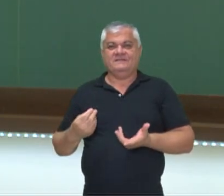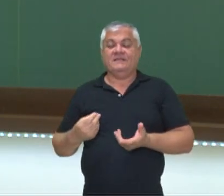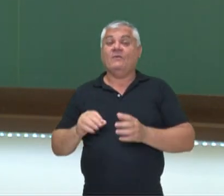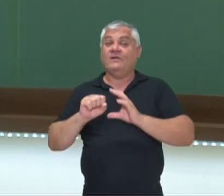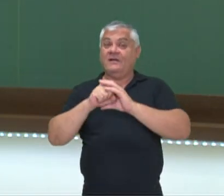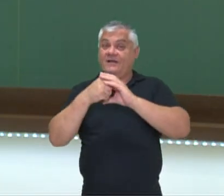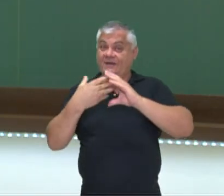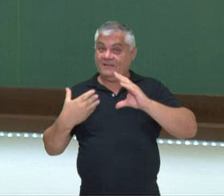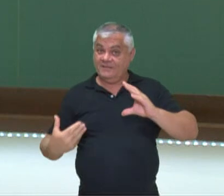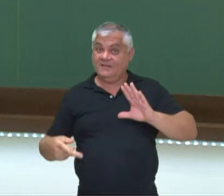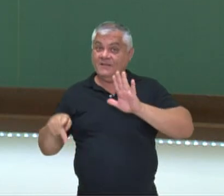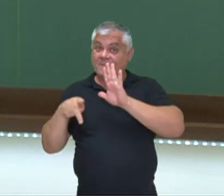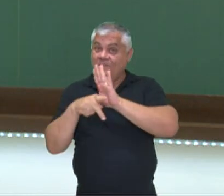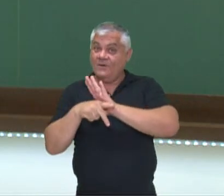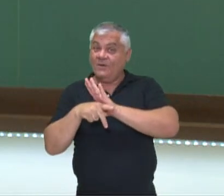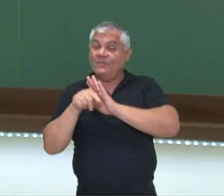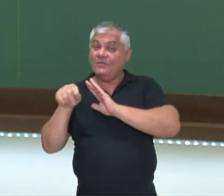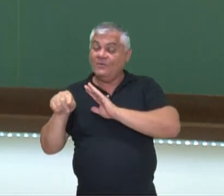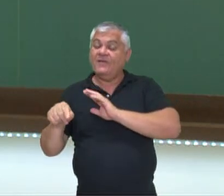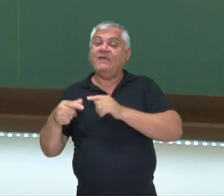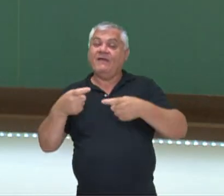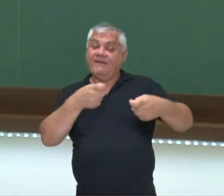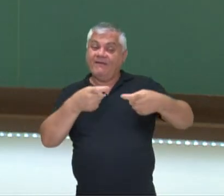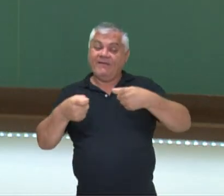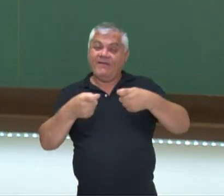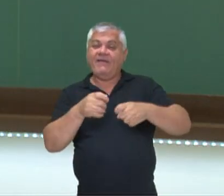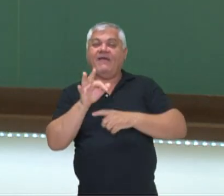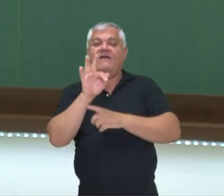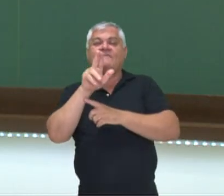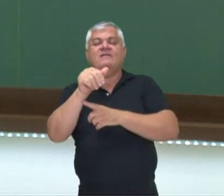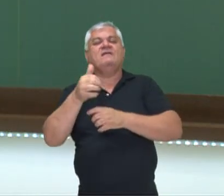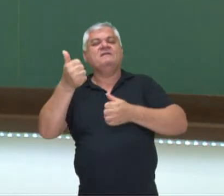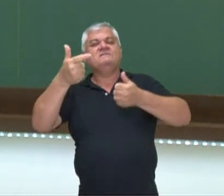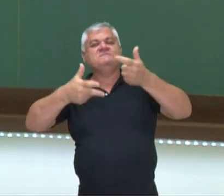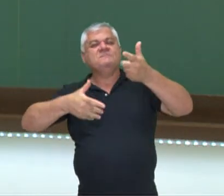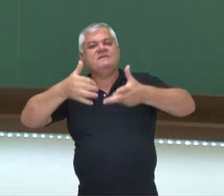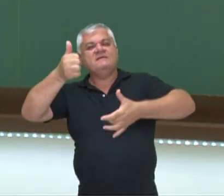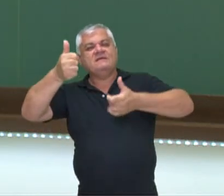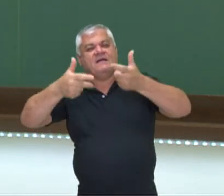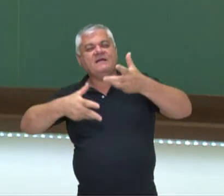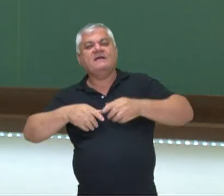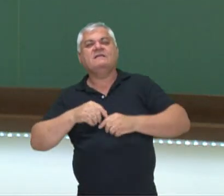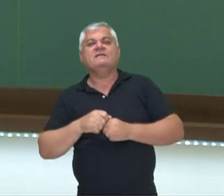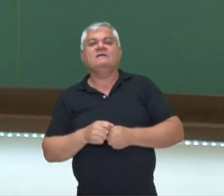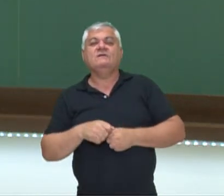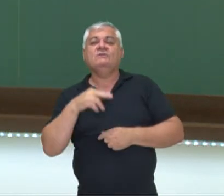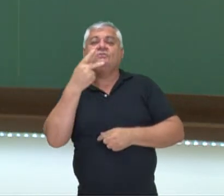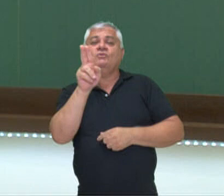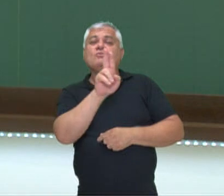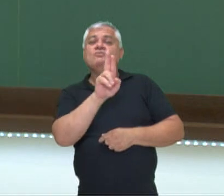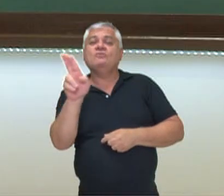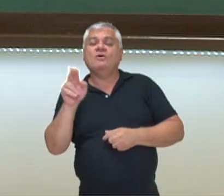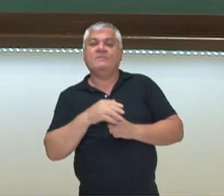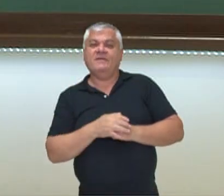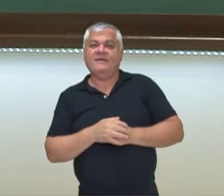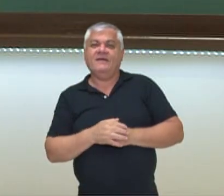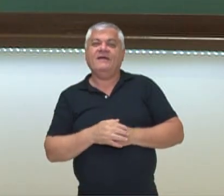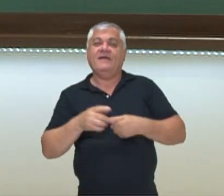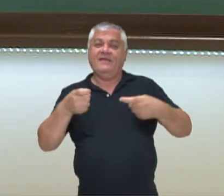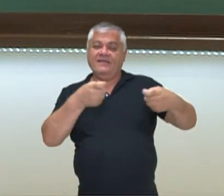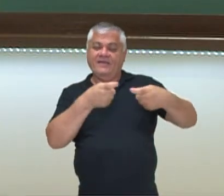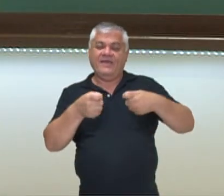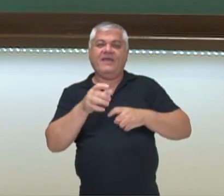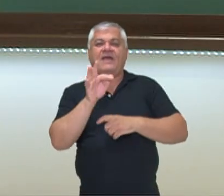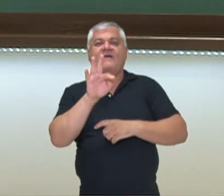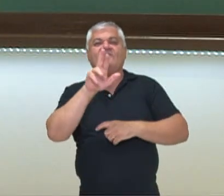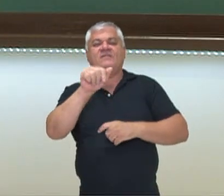características, elas fazem com que a Guerra Fria seja explicada na conotação do seu nome, que é Guerra